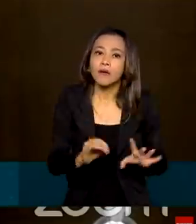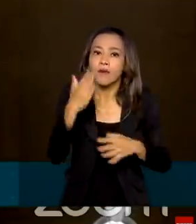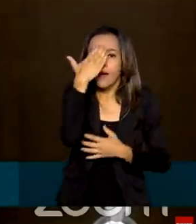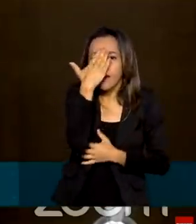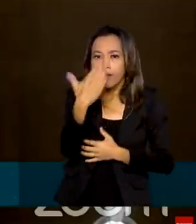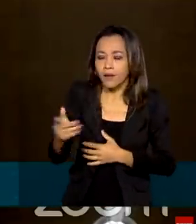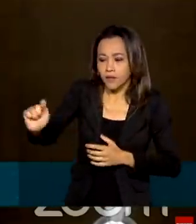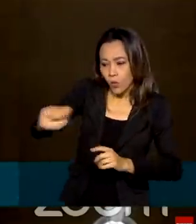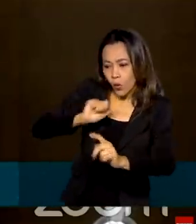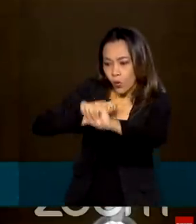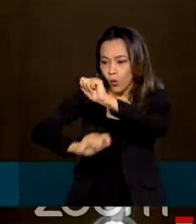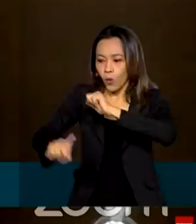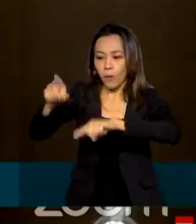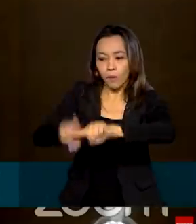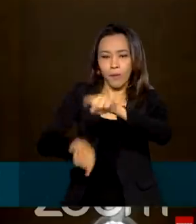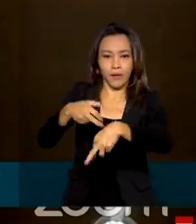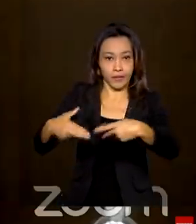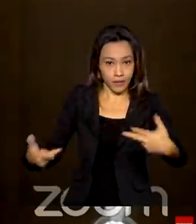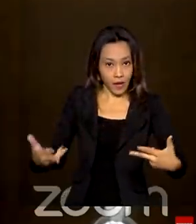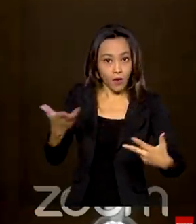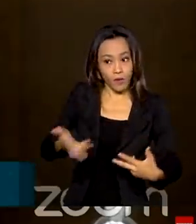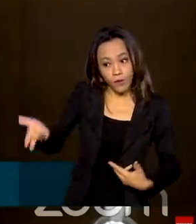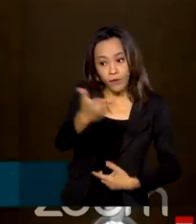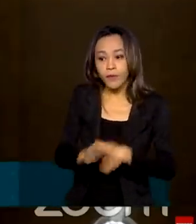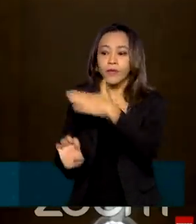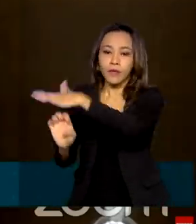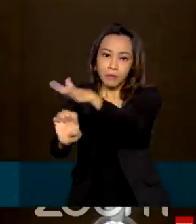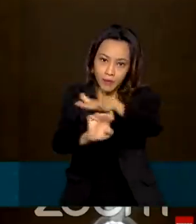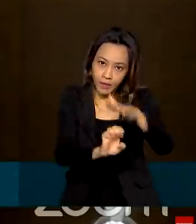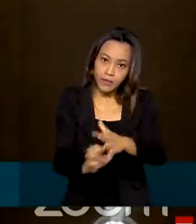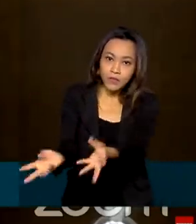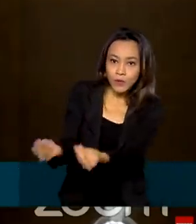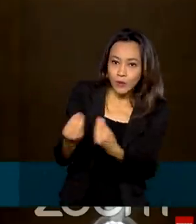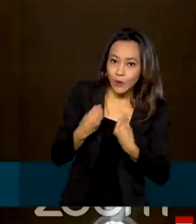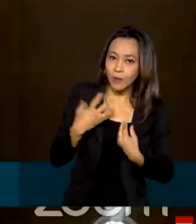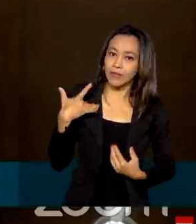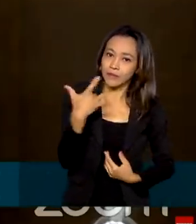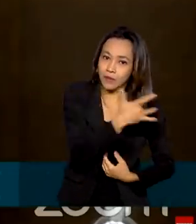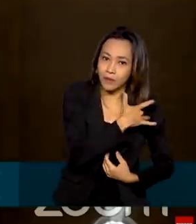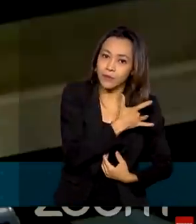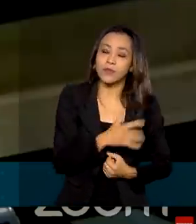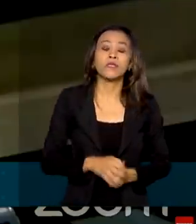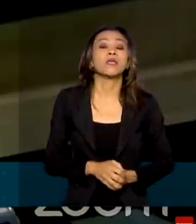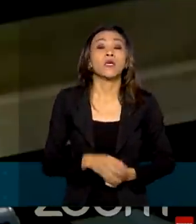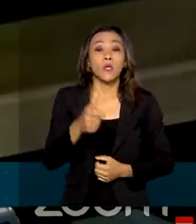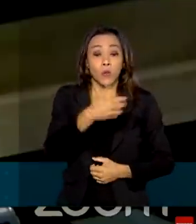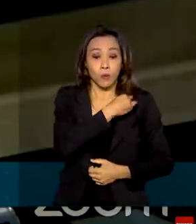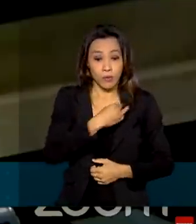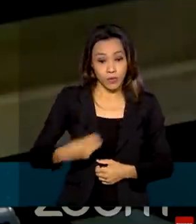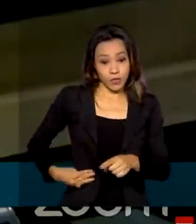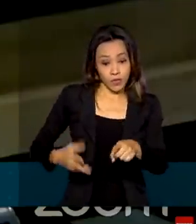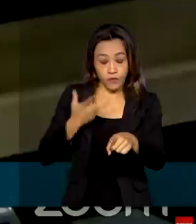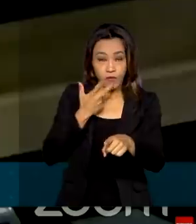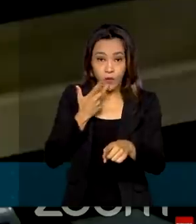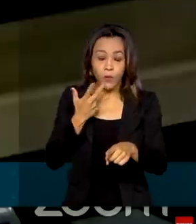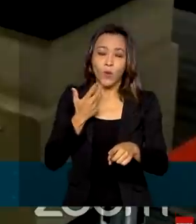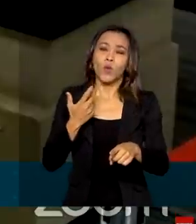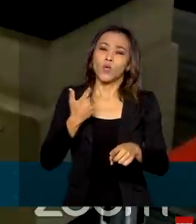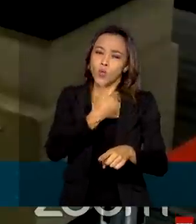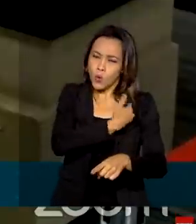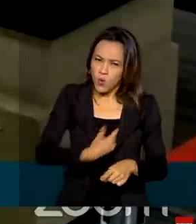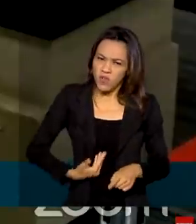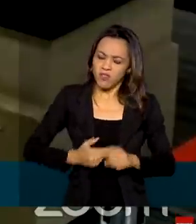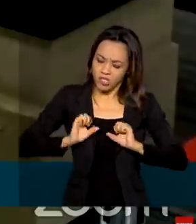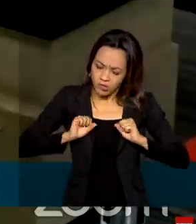de equipamentos de saúde feita por empresários. O ministro destacou que o governo não tem medido esforços para